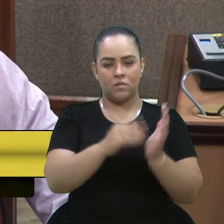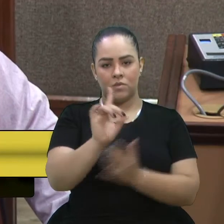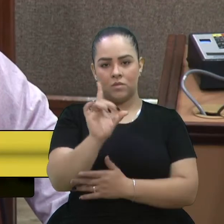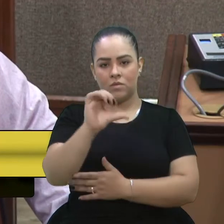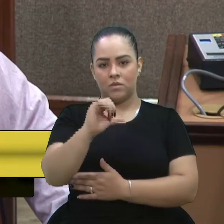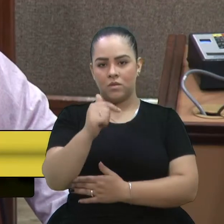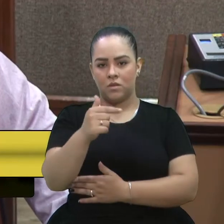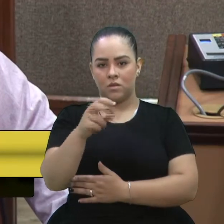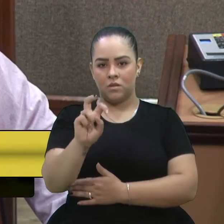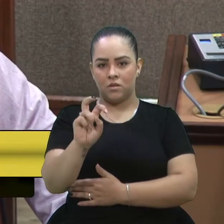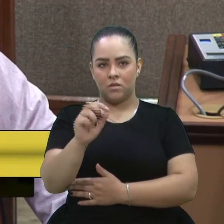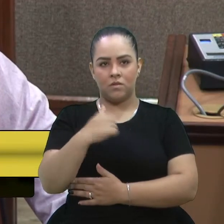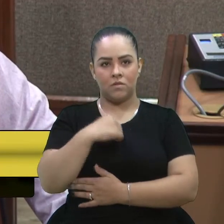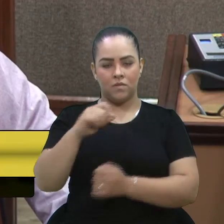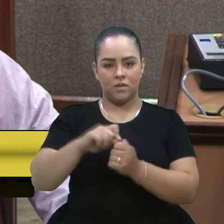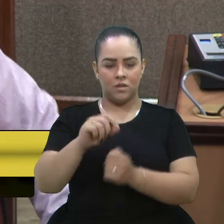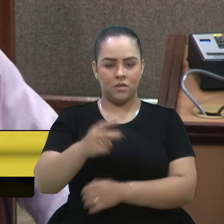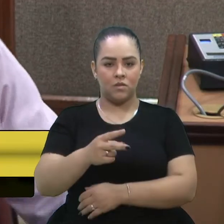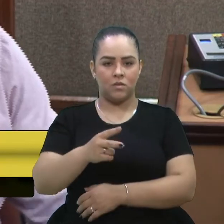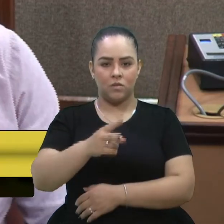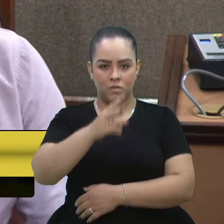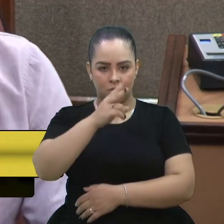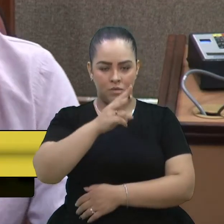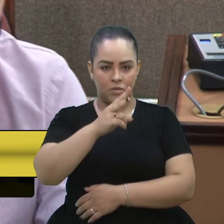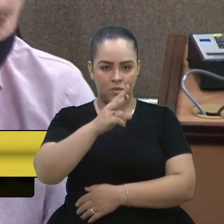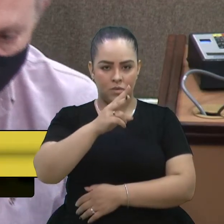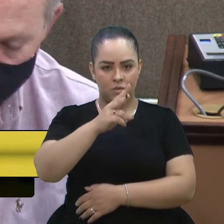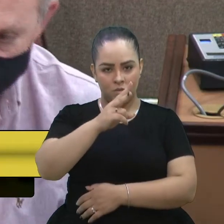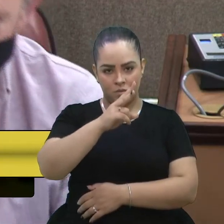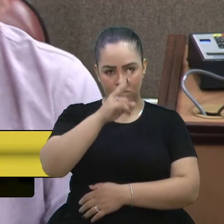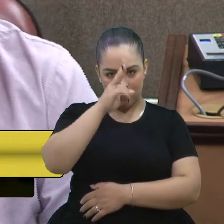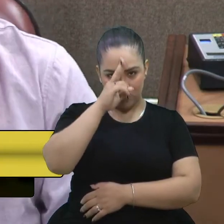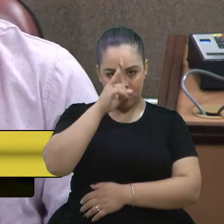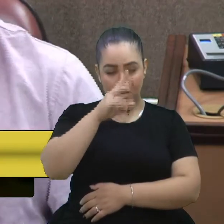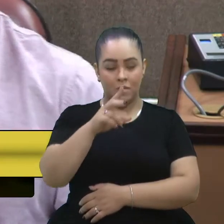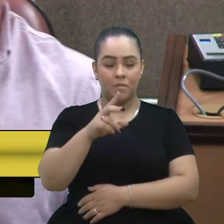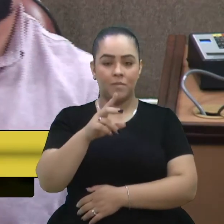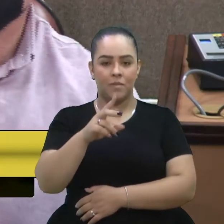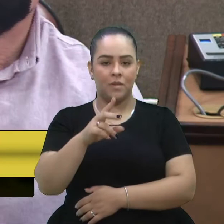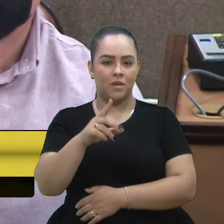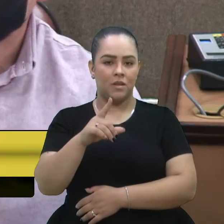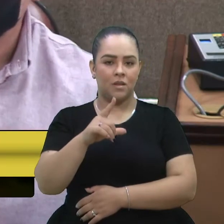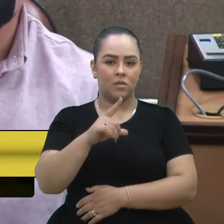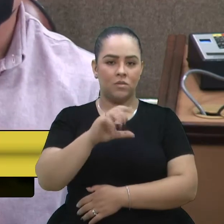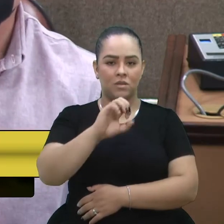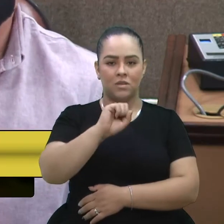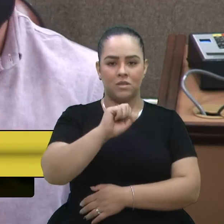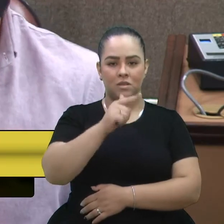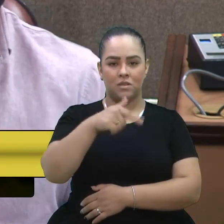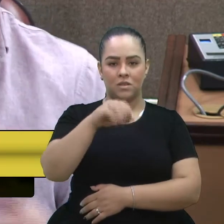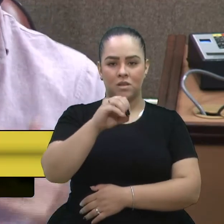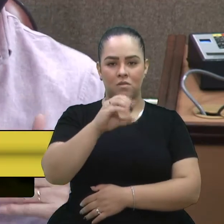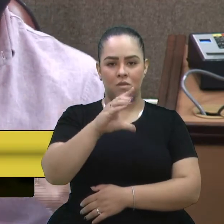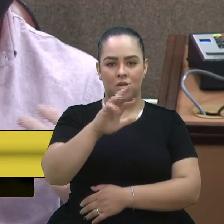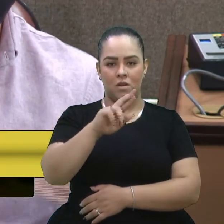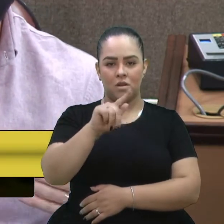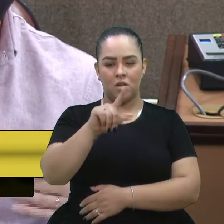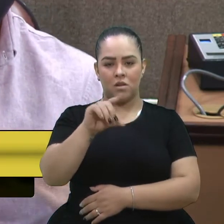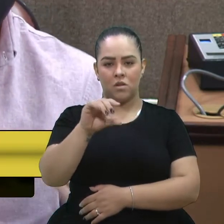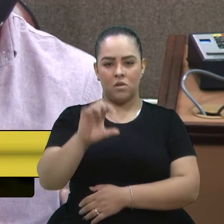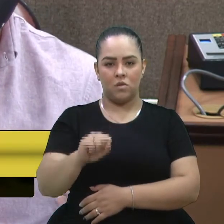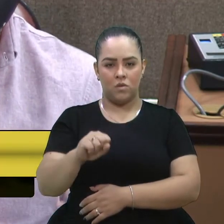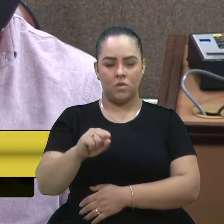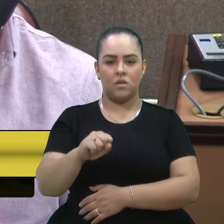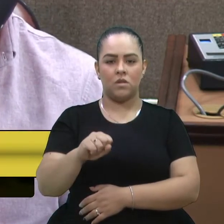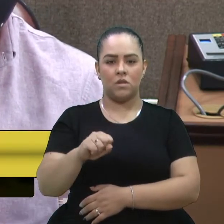Eu fiz o segundo grau no primeiro ano, no São Carlos, que é a época... E era o primeiro ano que o São Carlos